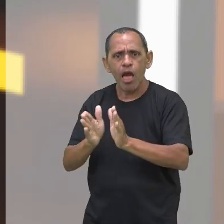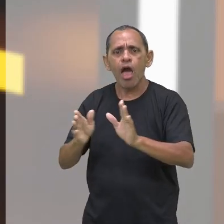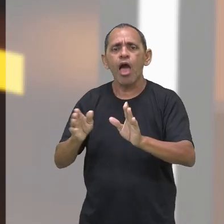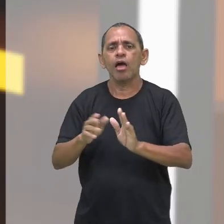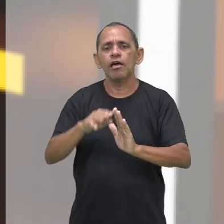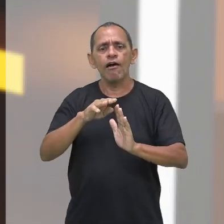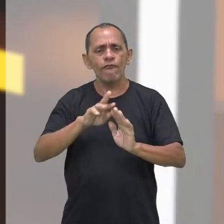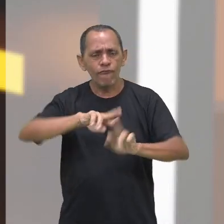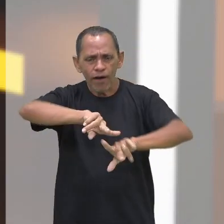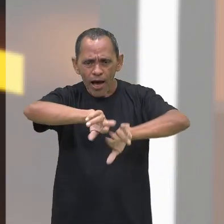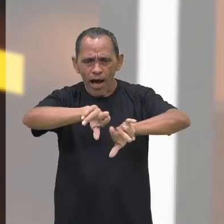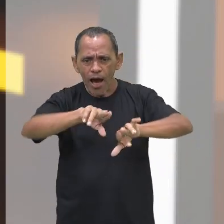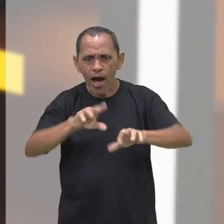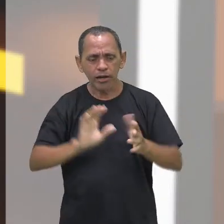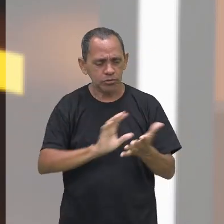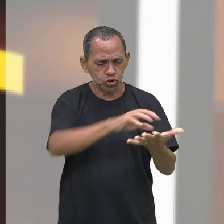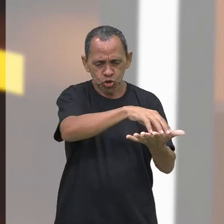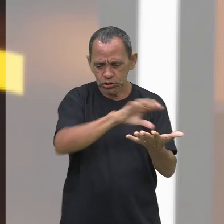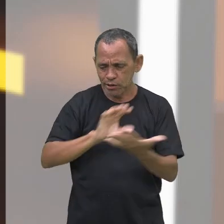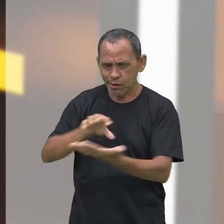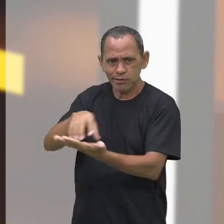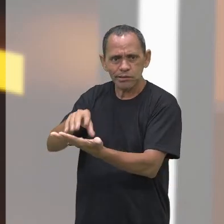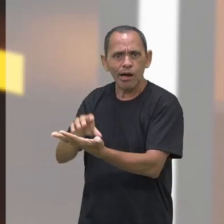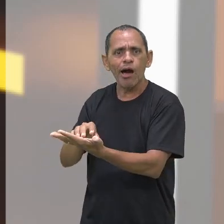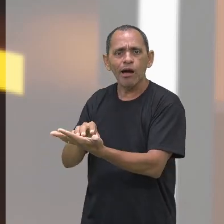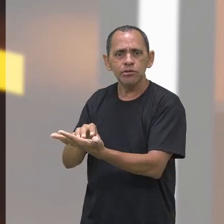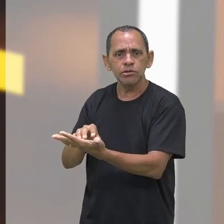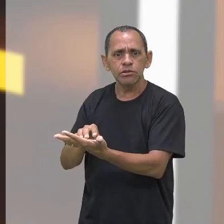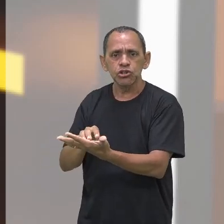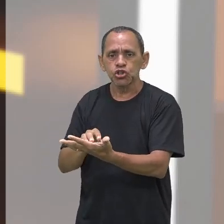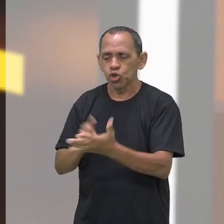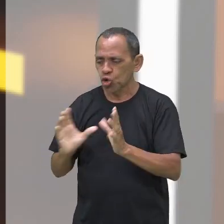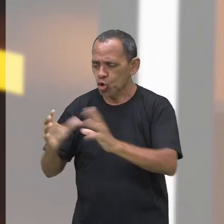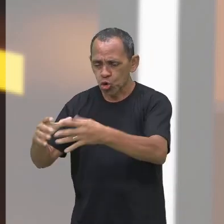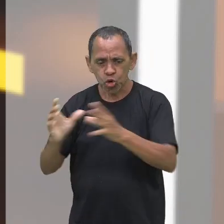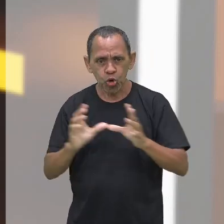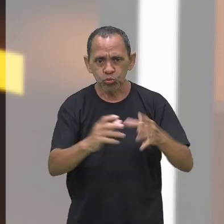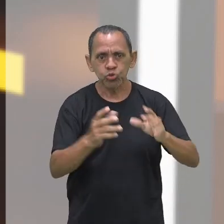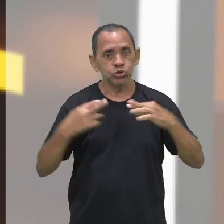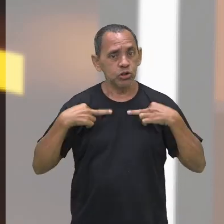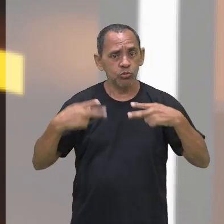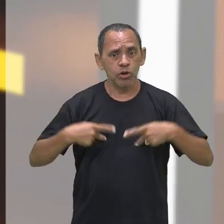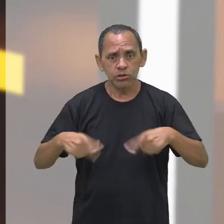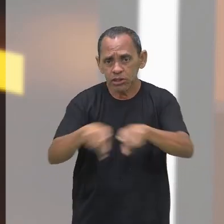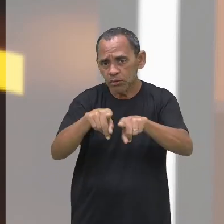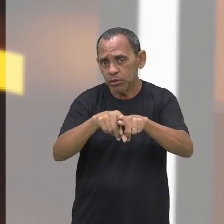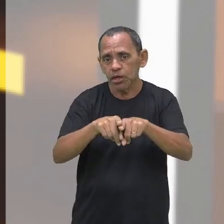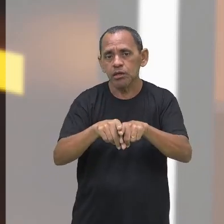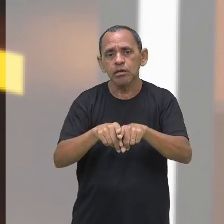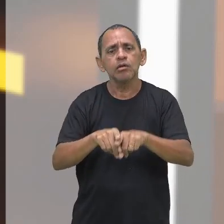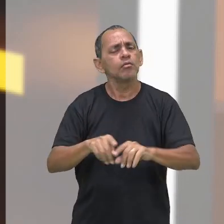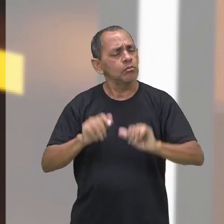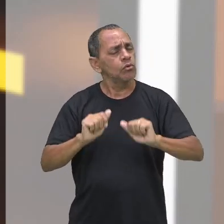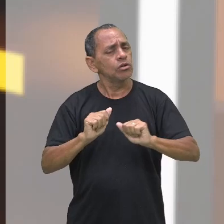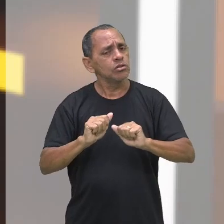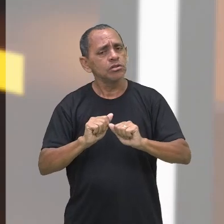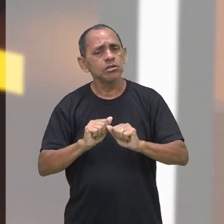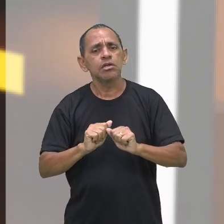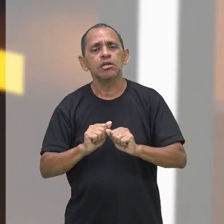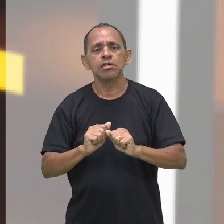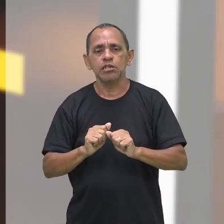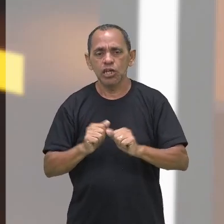vários grupamentos humanos. E, como já foi dito, poderíamos ficar aqui a nossa aula toda,